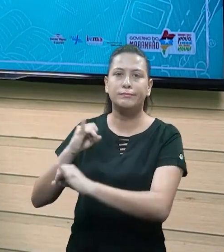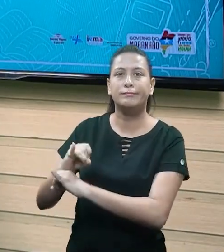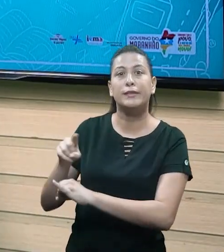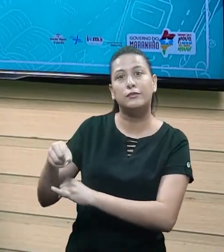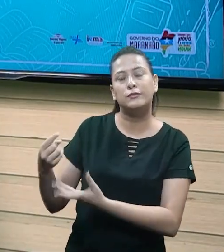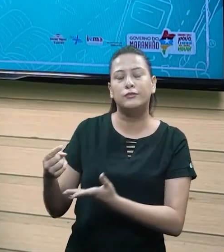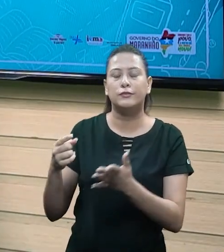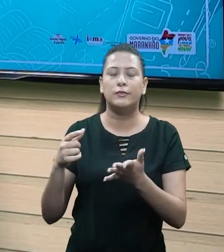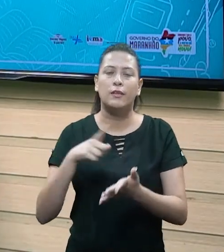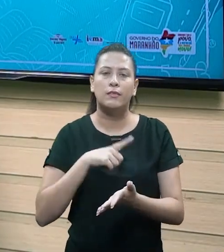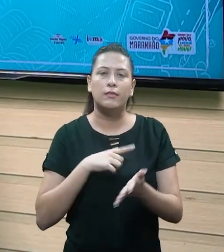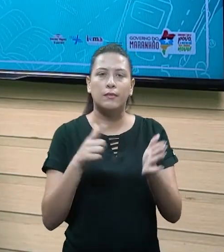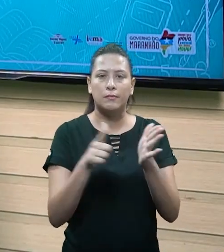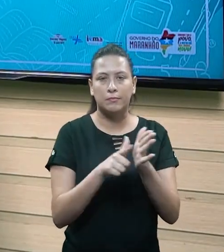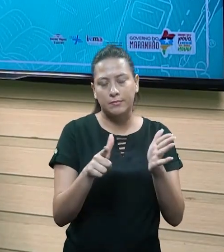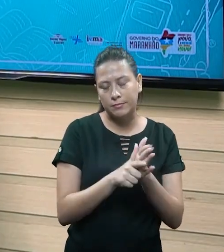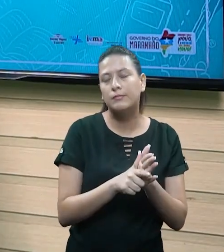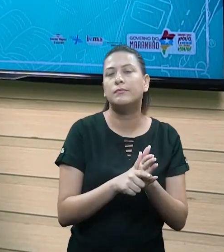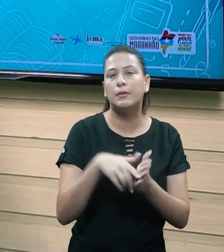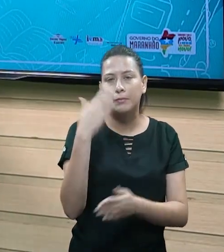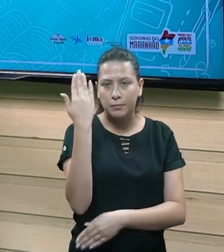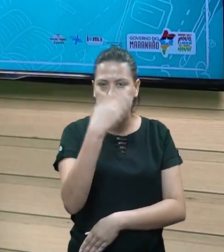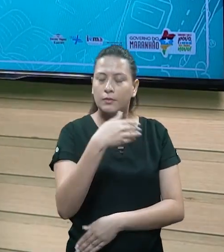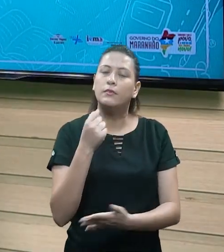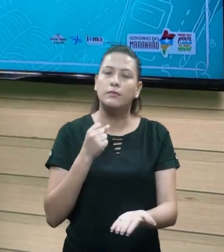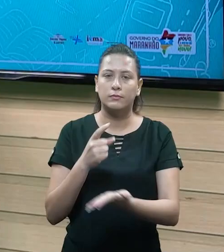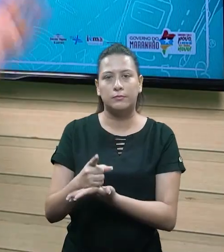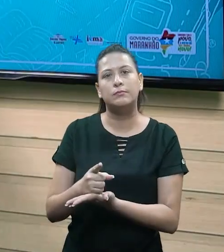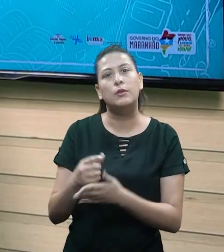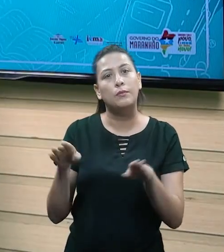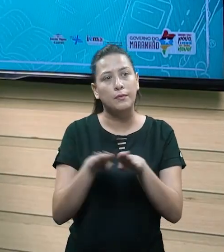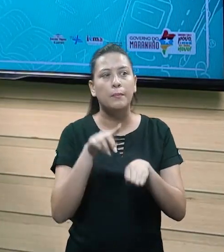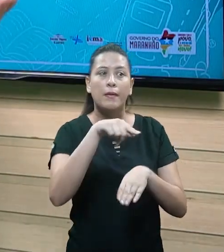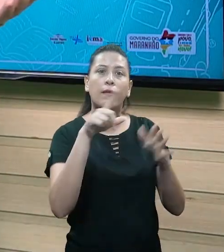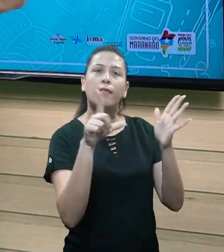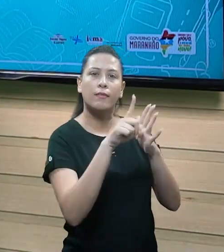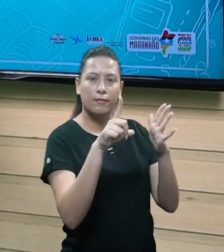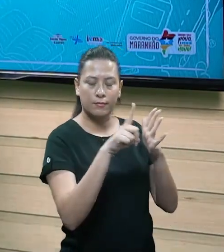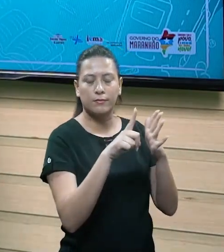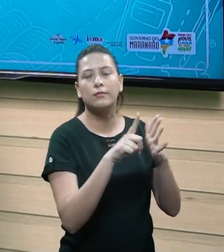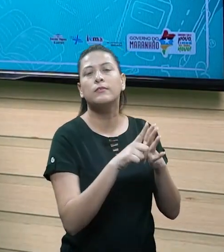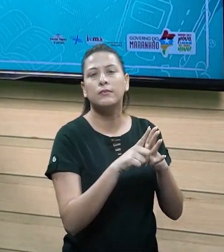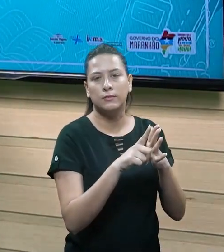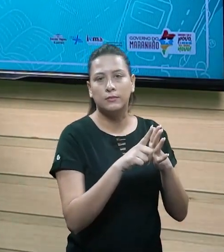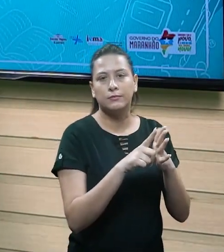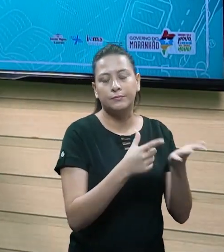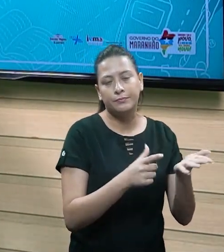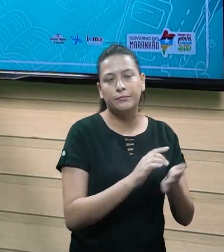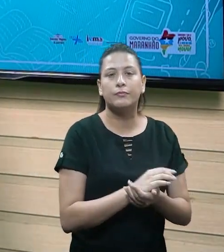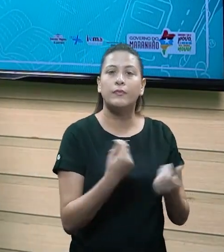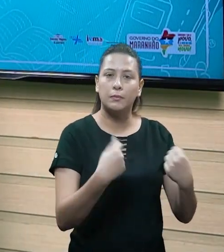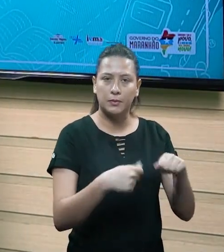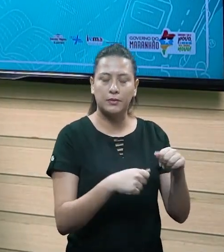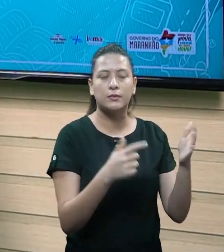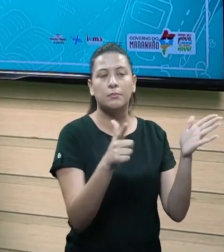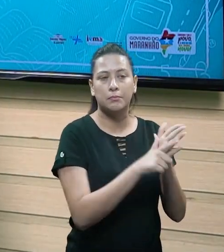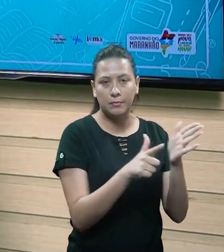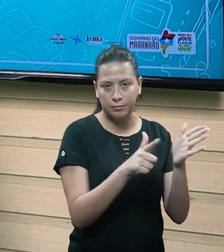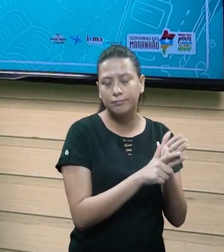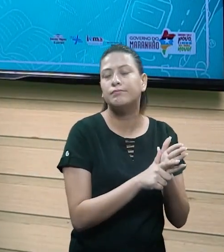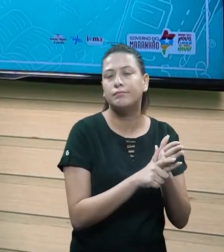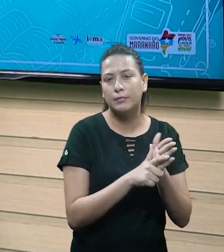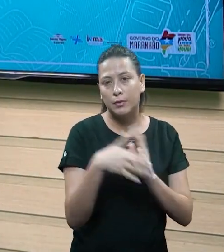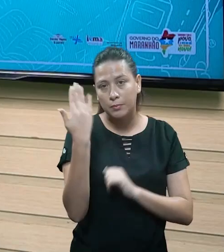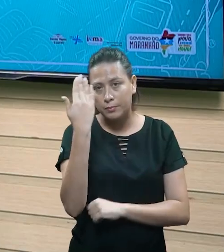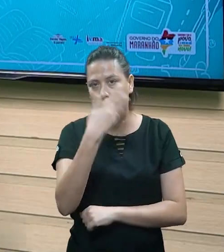quando esse produto vem pela internet, a nota fiscal vem junto, quando compramos um produto numa loja física, compramos aquele produto, a nota fiscal tem que vir junto. Então, é